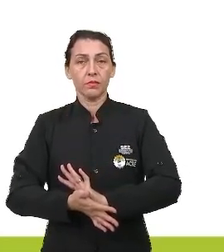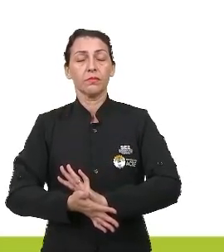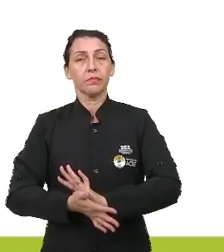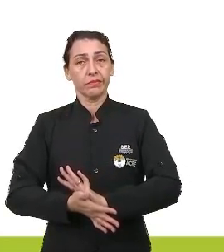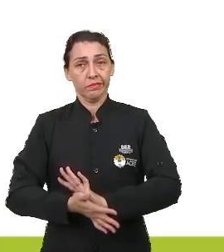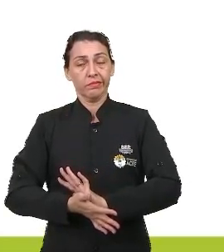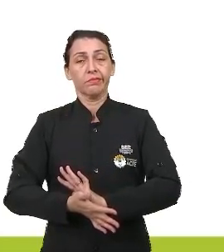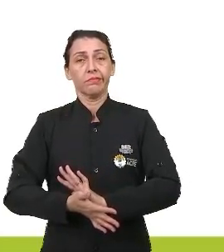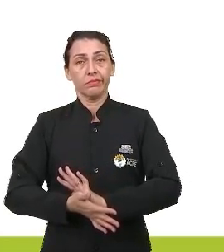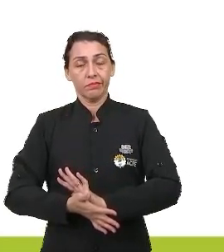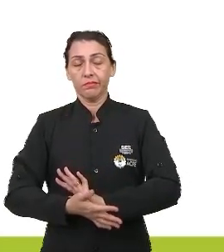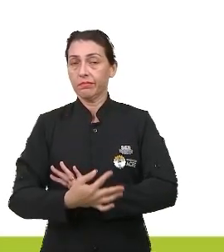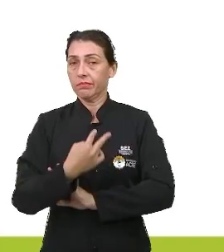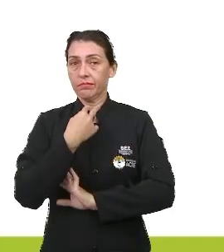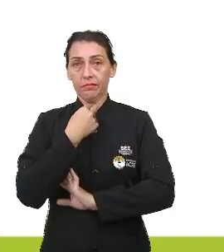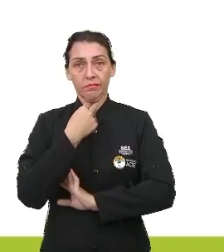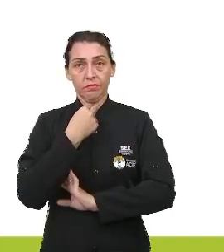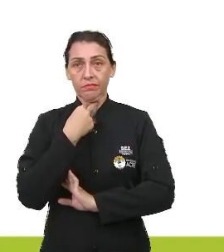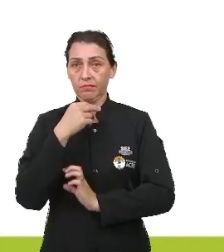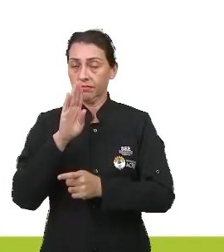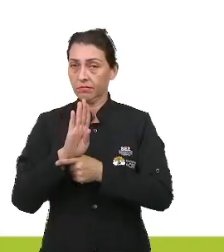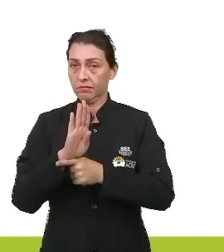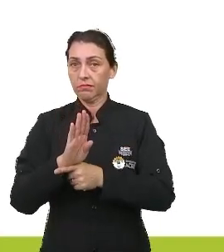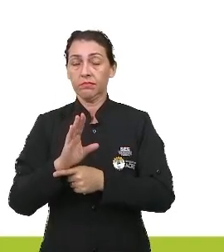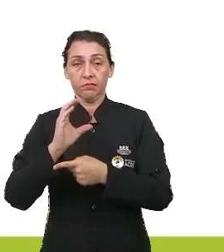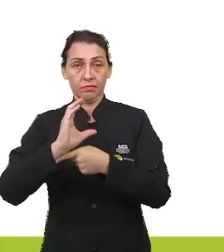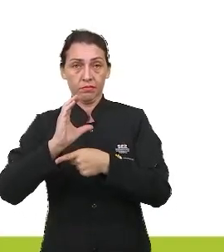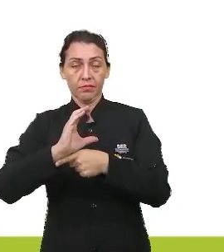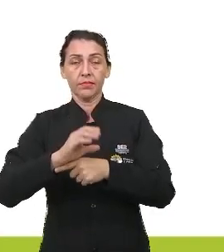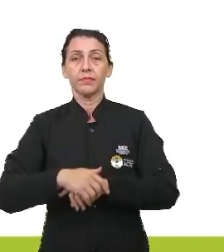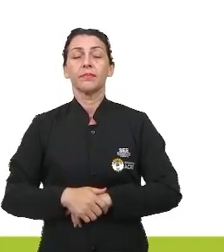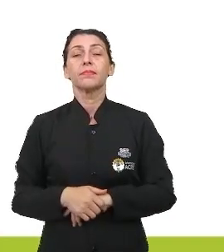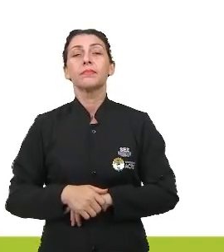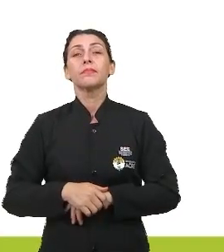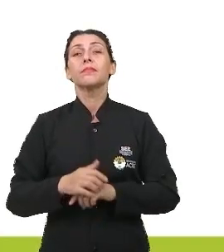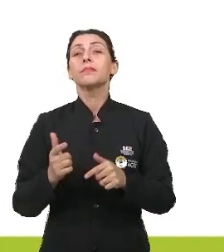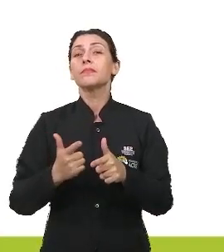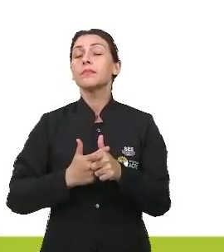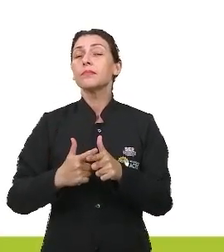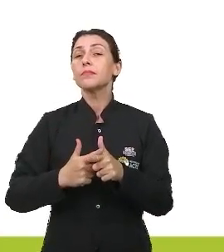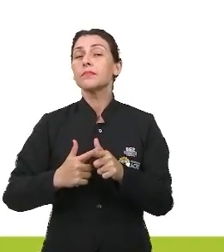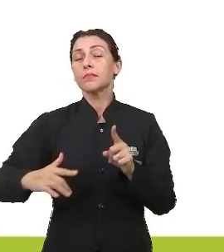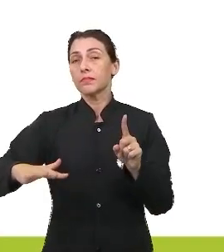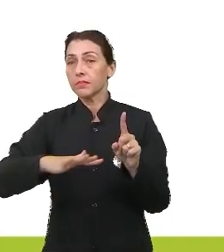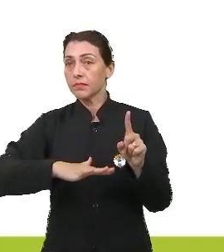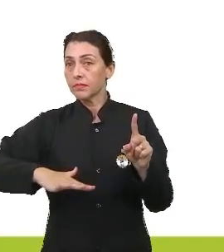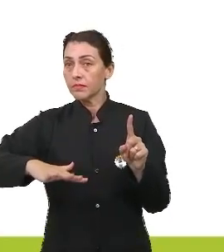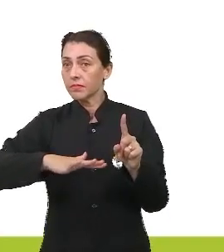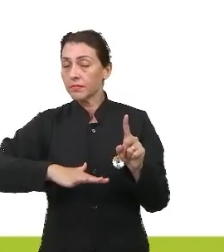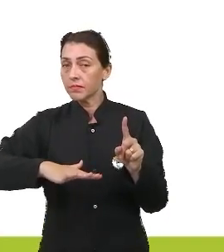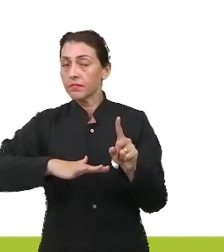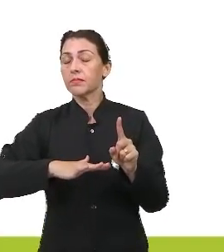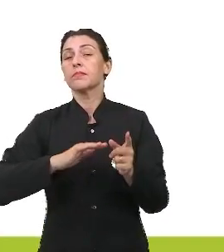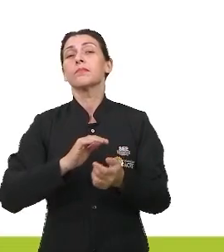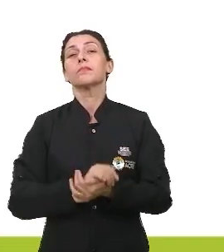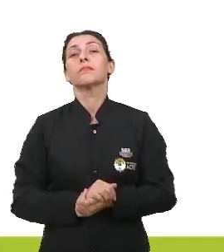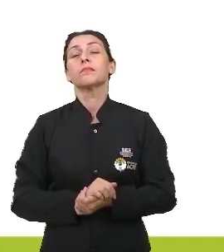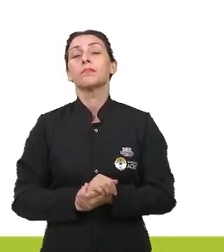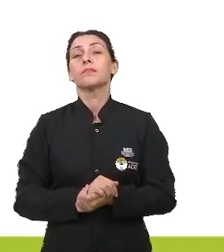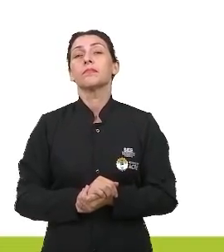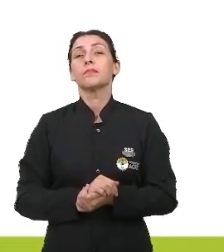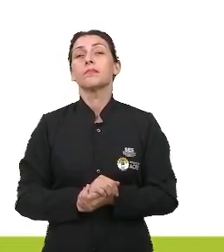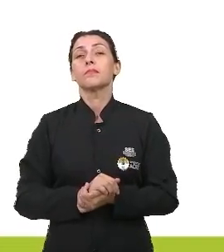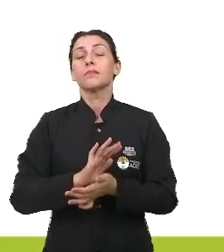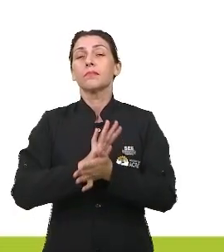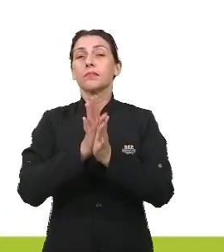é algo ruim. Não poderia ser letra B. Letra C, a problemática social de grande exclusão